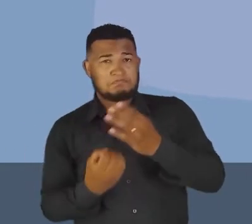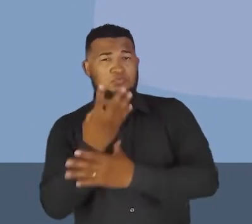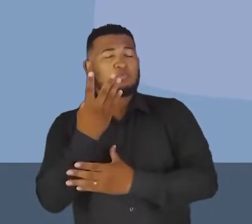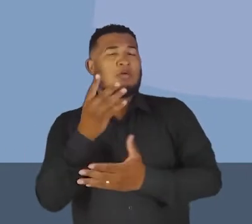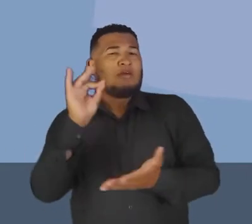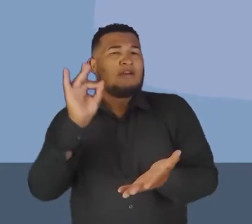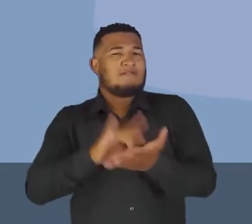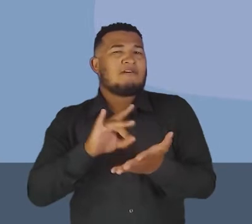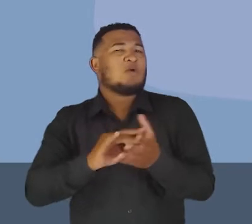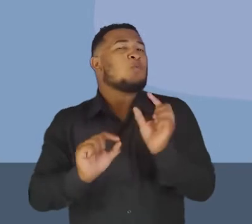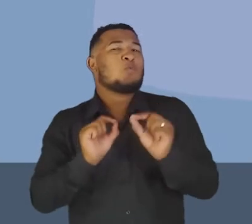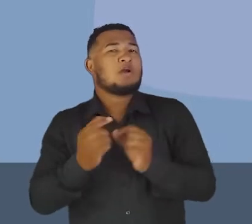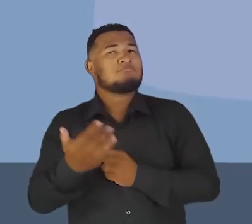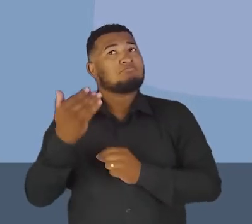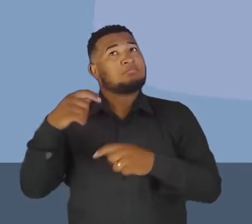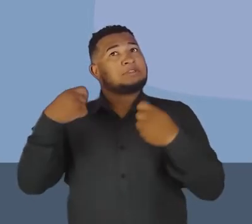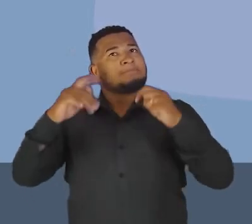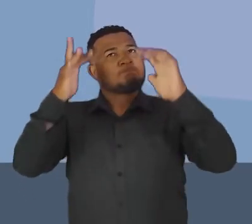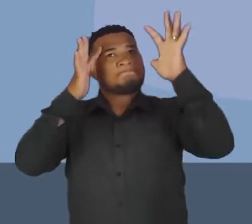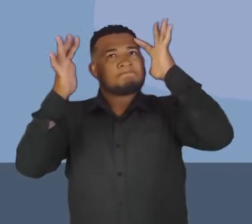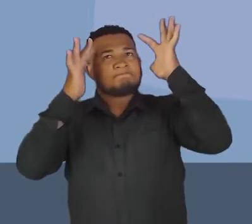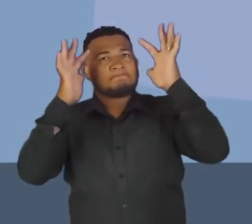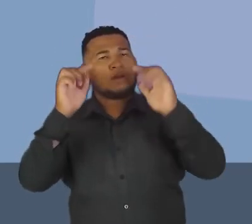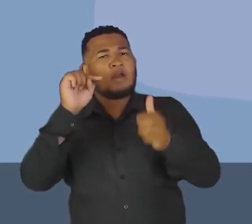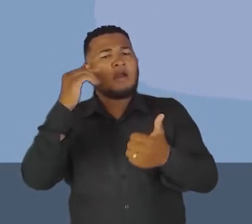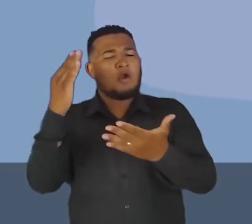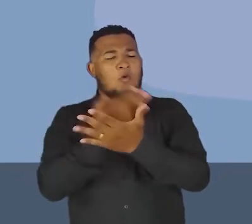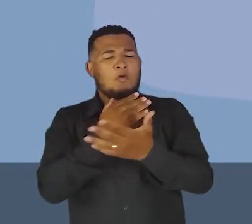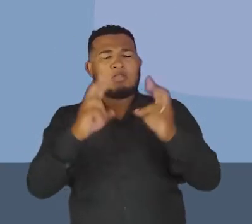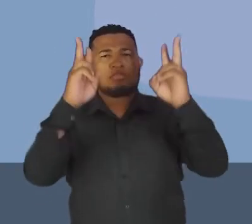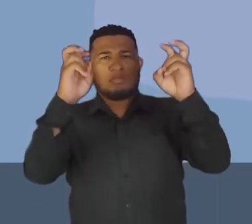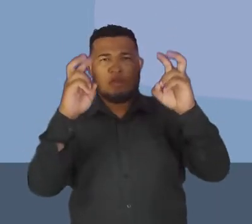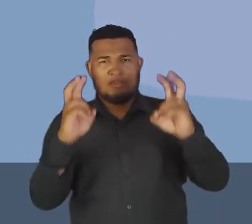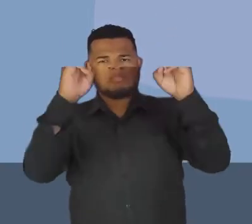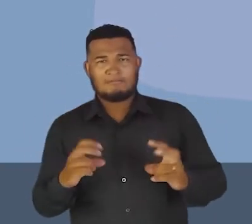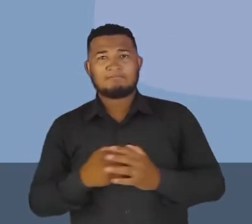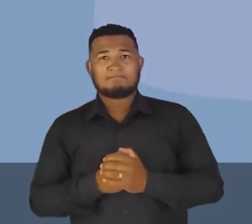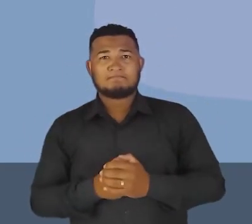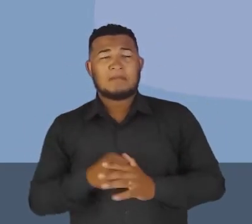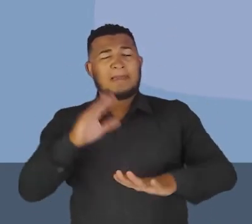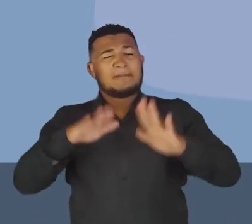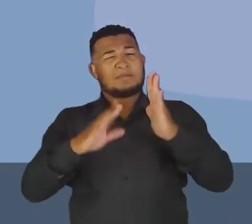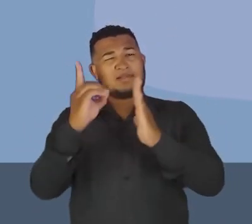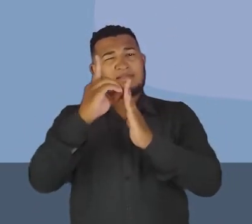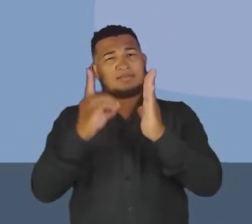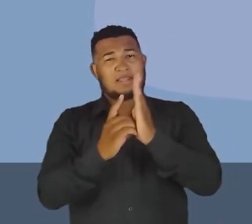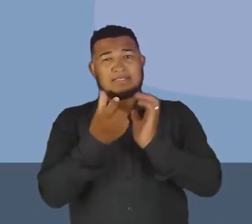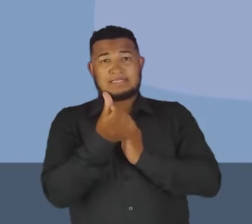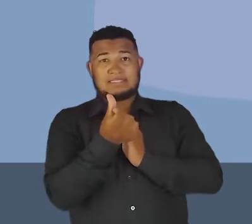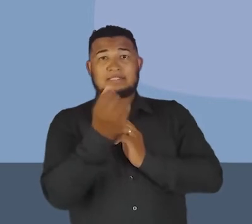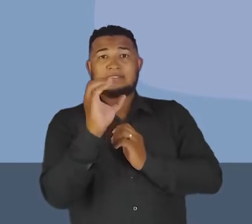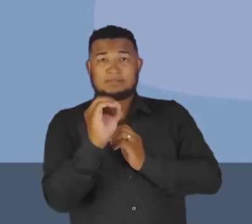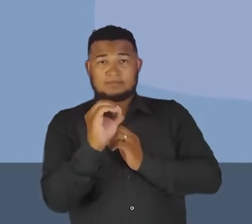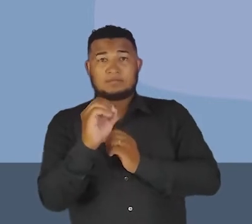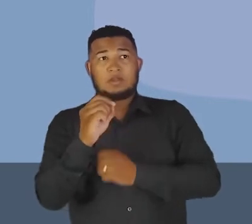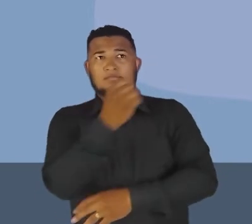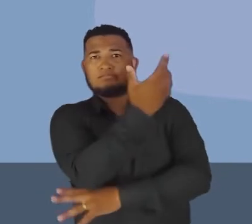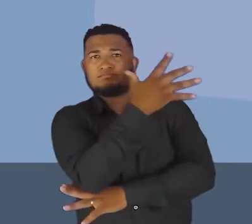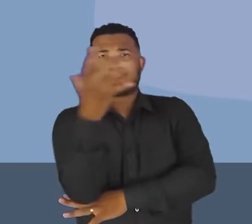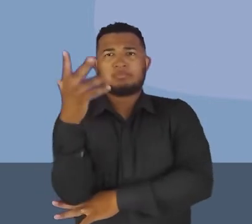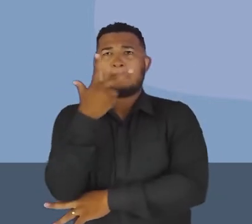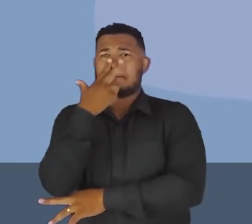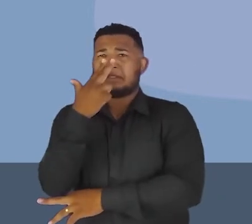verdade, a gente precisa fazer uma abordagem aqui em alguns tópicos, né? Em meados da década de 60, o meio ambiente era considerado